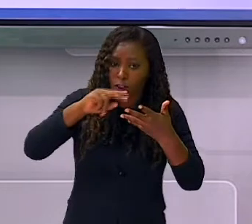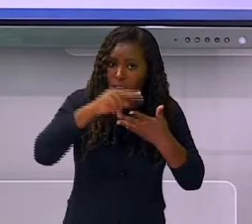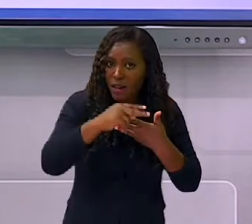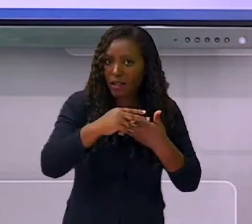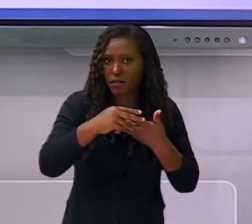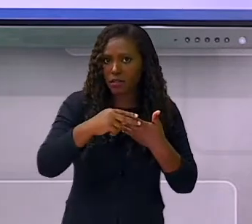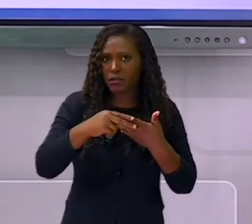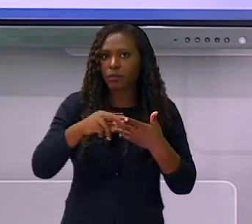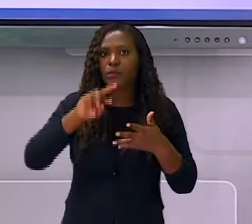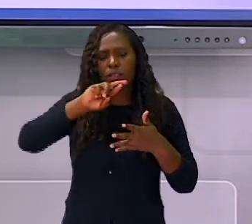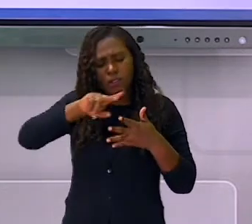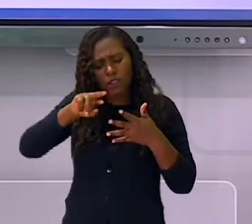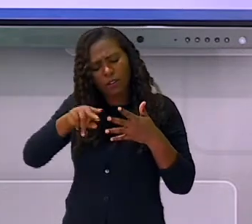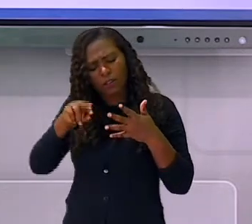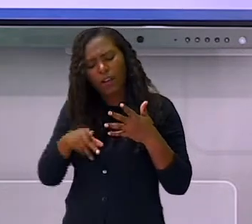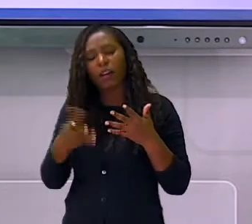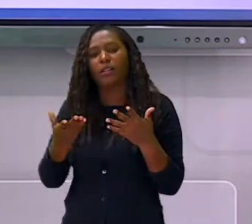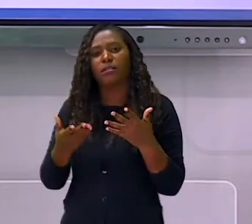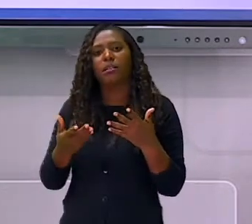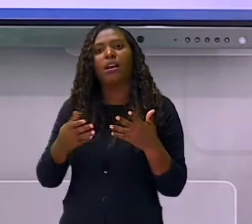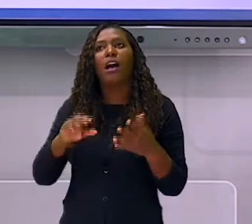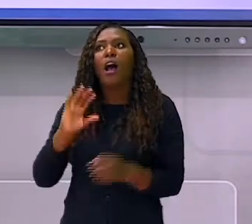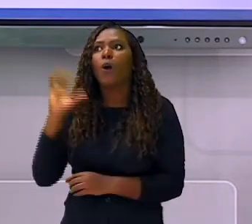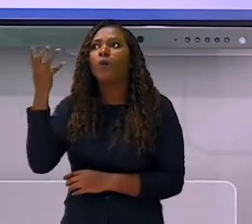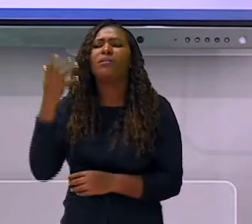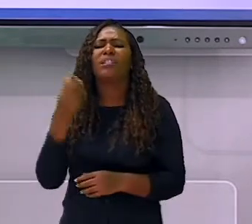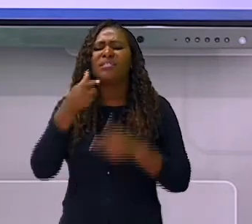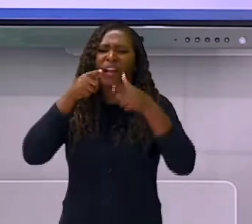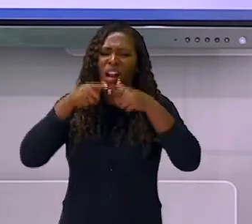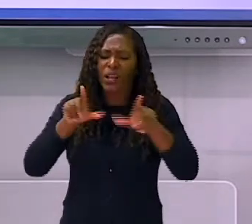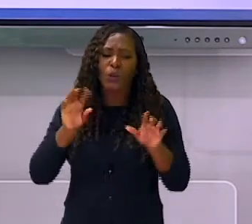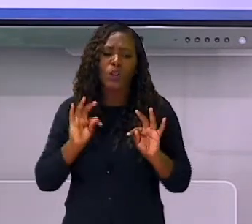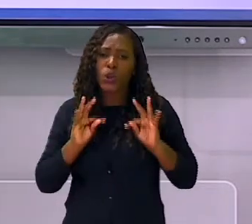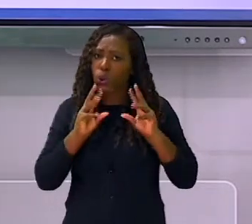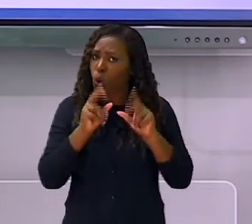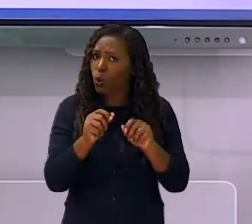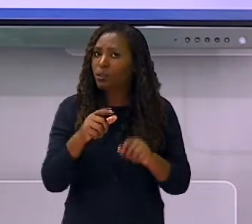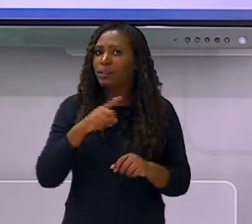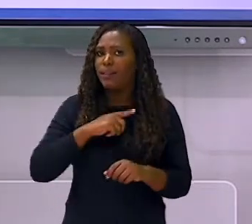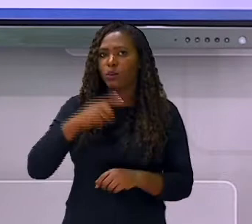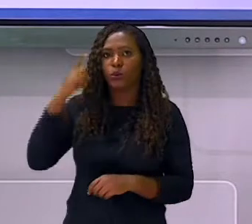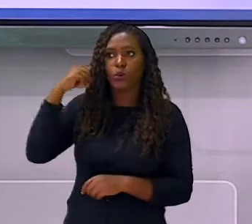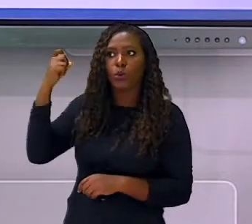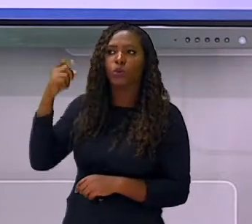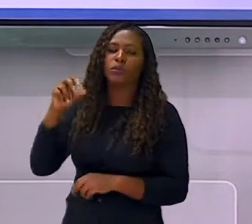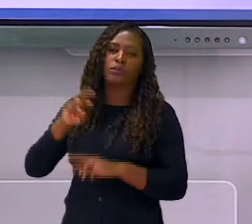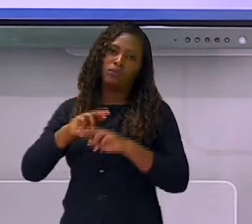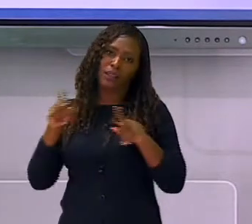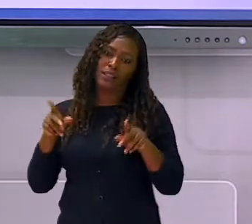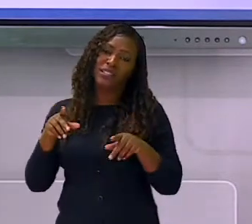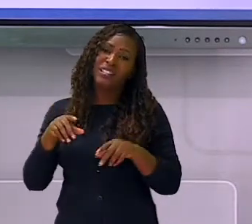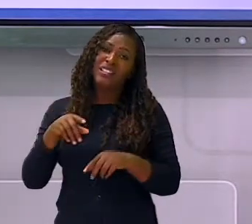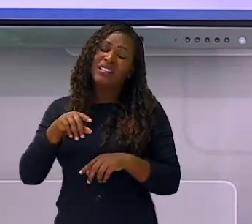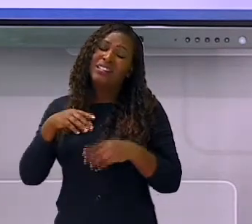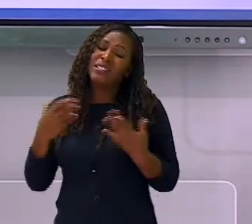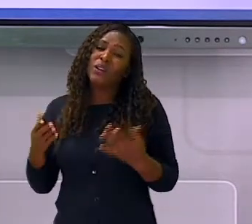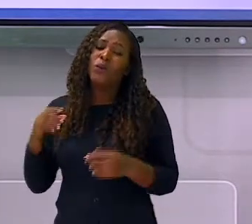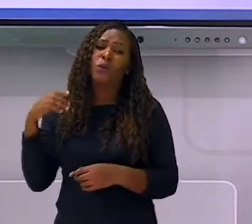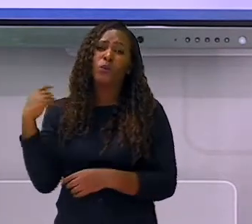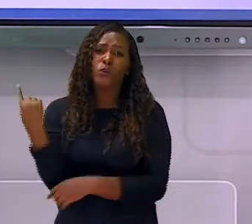acontece com todas as línguas que existem. Quando nós estamos aprendendo a ler, nós precisamos estabelecer as